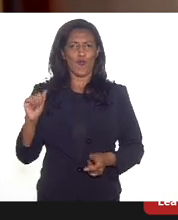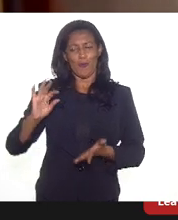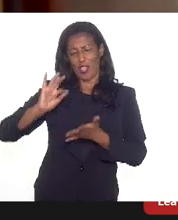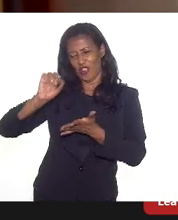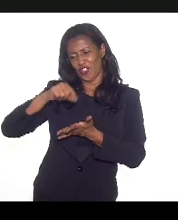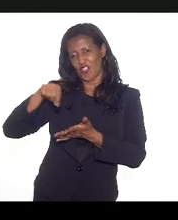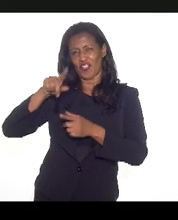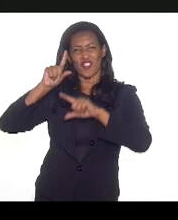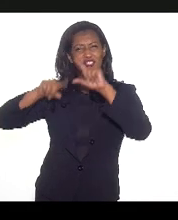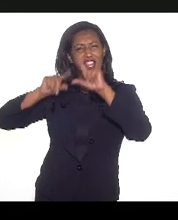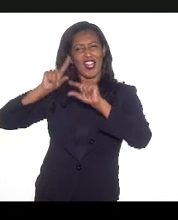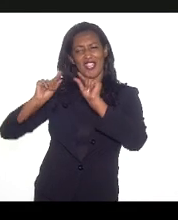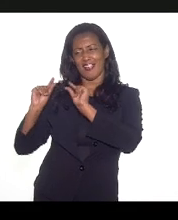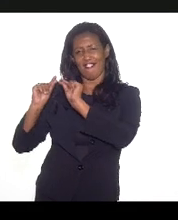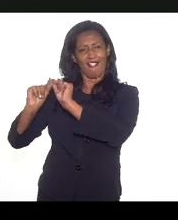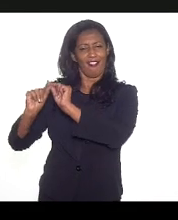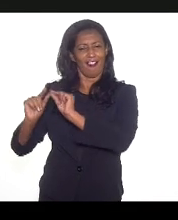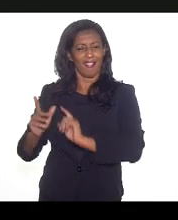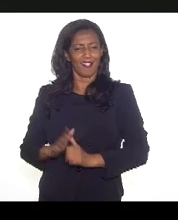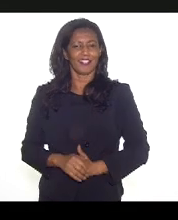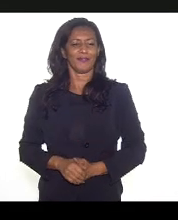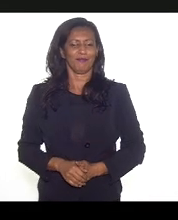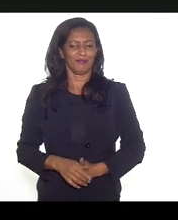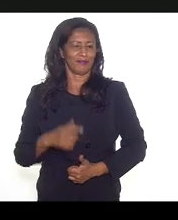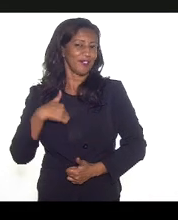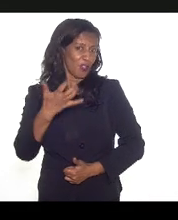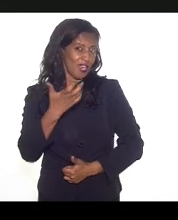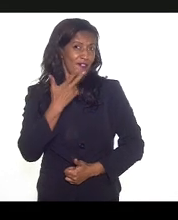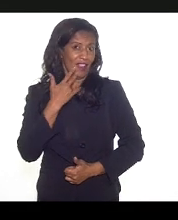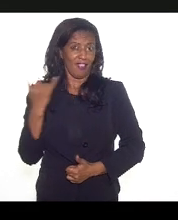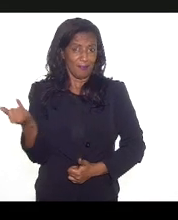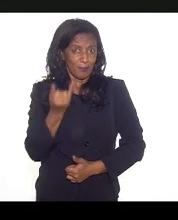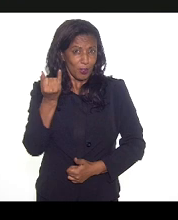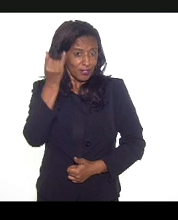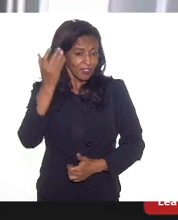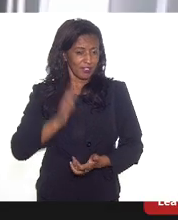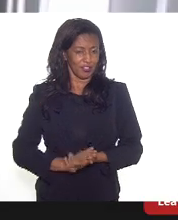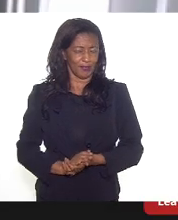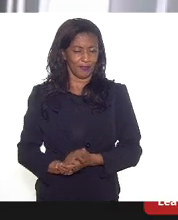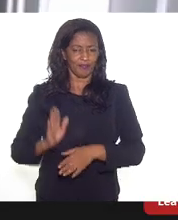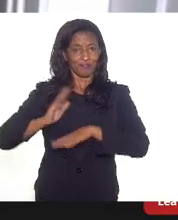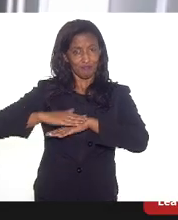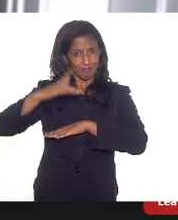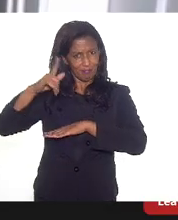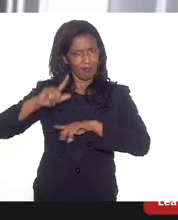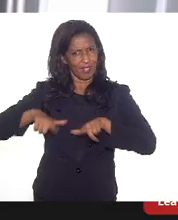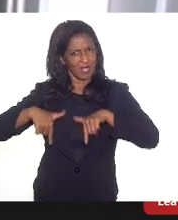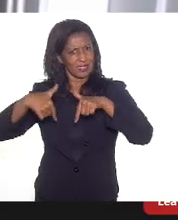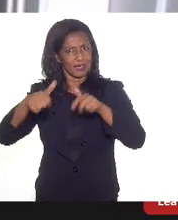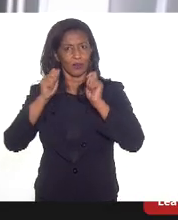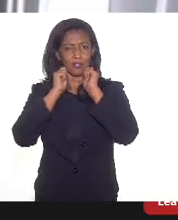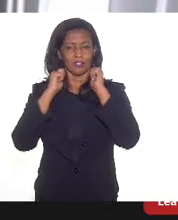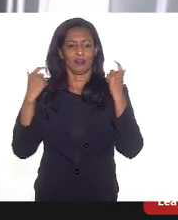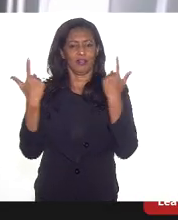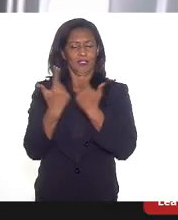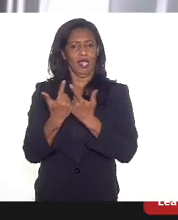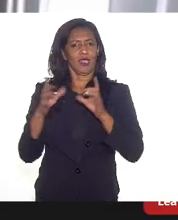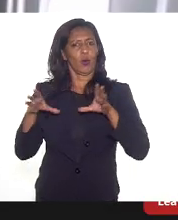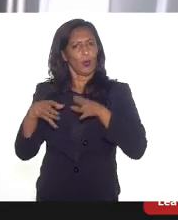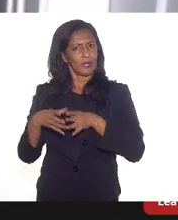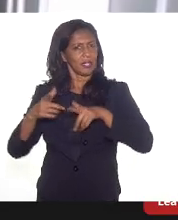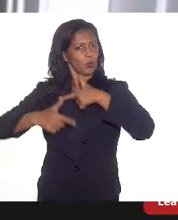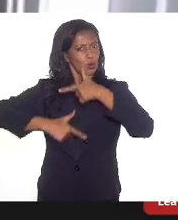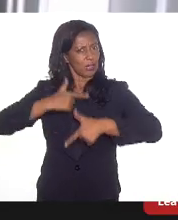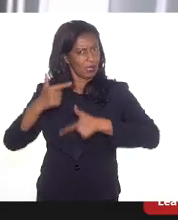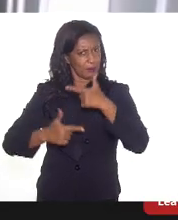estrelinha. Então, eu queria dizer que acho muito importante mais essa iniciativa da Assembleia, através da Comissão de Trabalho, presidida por